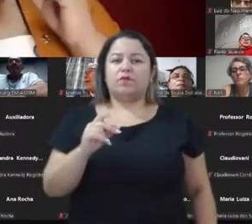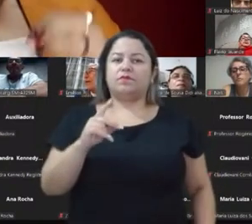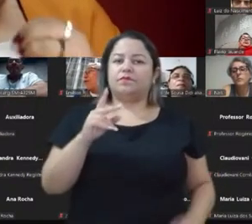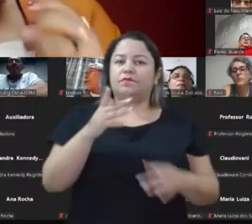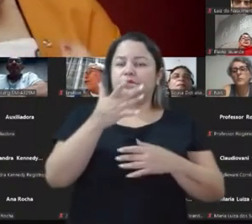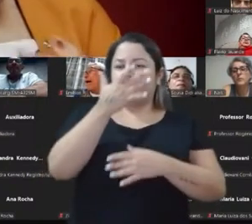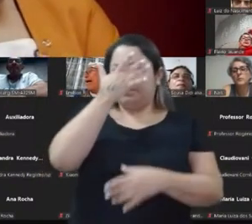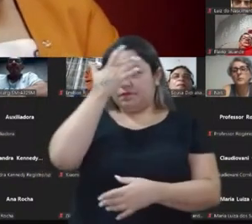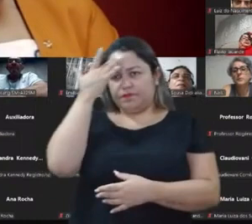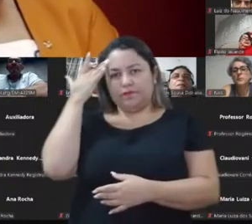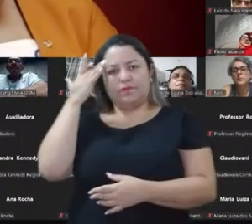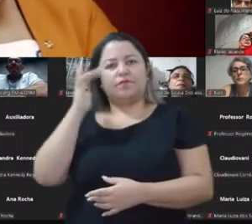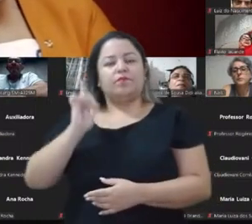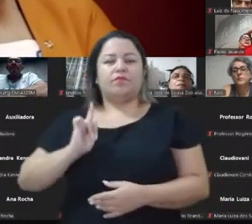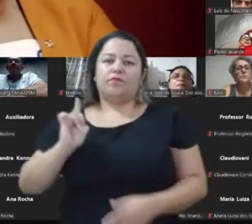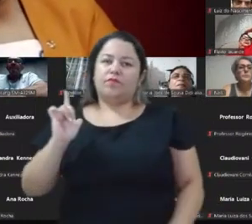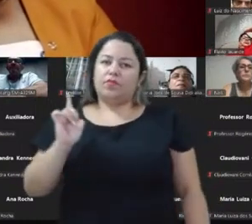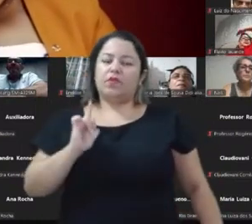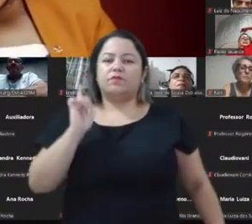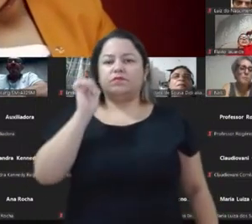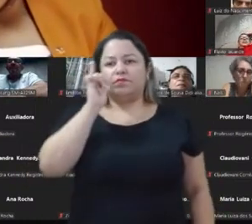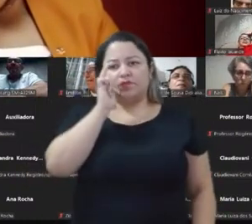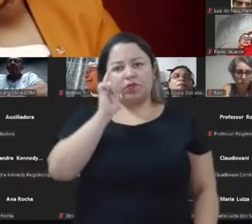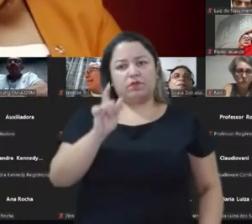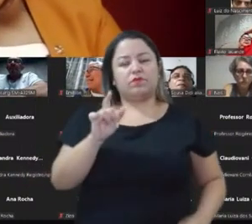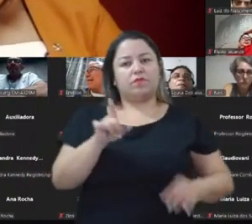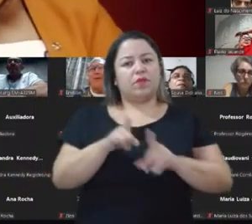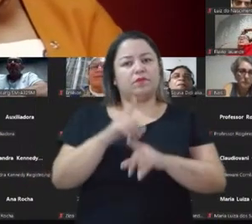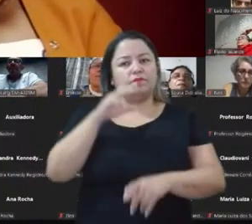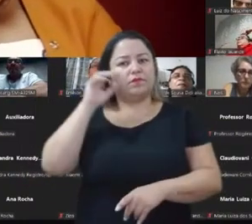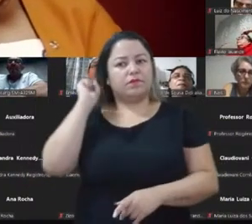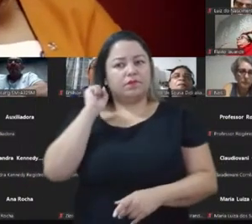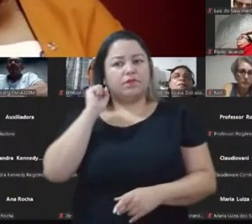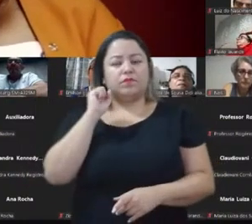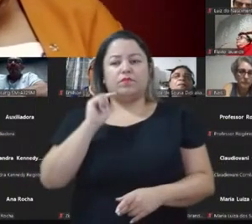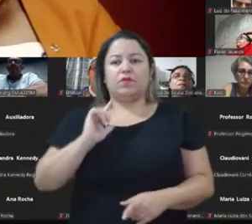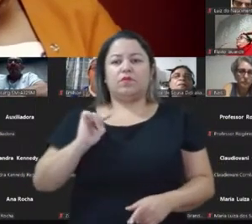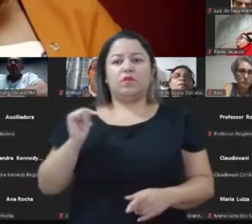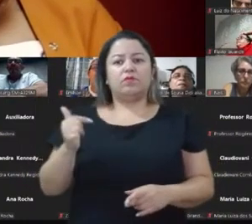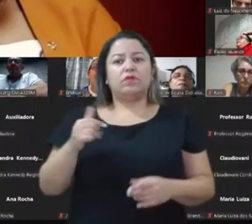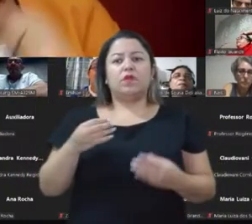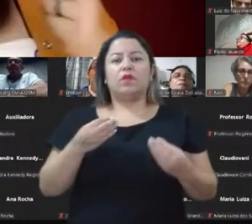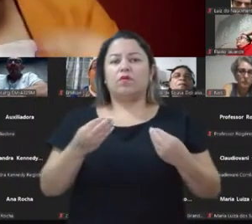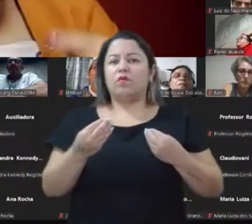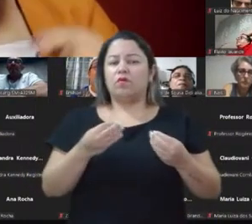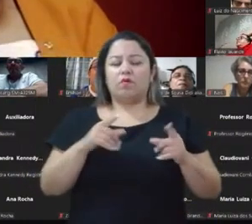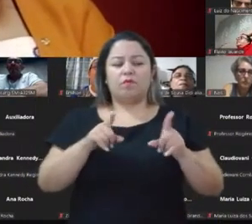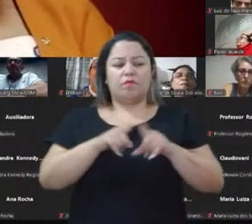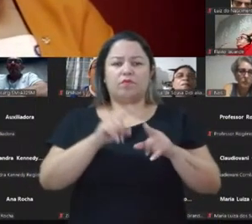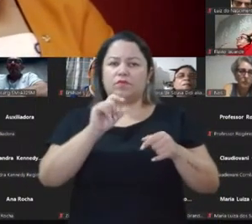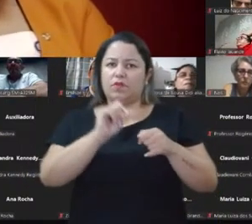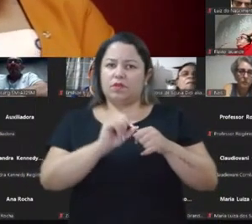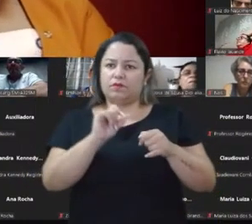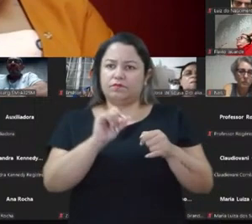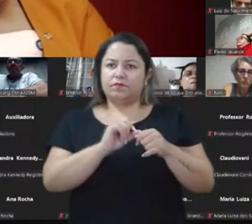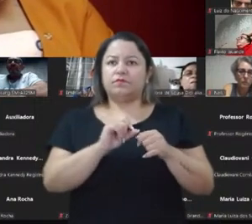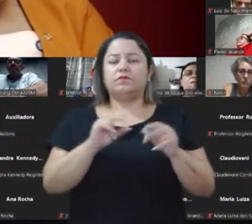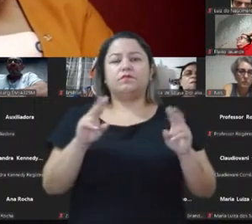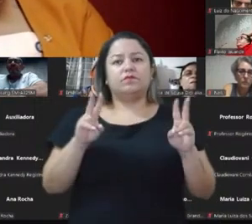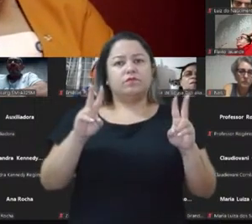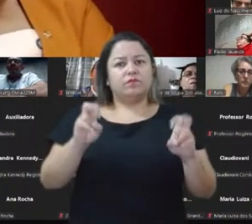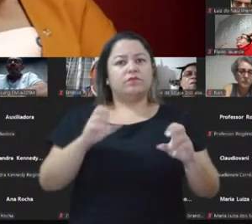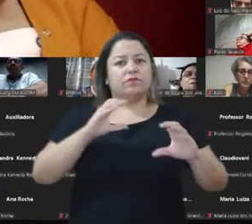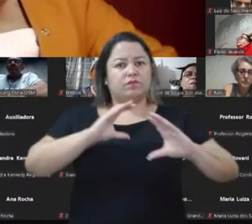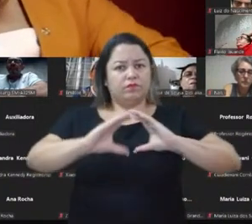aquilo que elas têm mais interesse também em ouvir. Não adianta a gente querer produzir, neste tempo histórico, uma